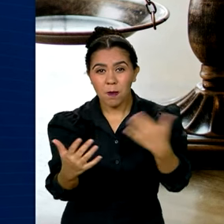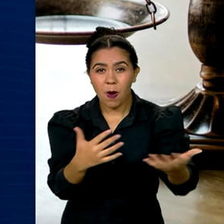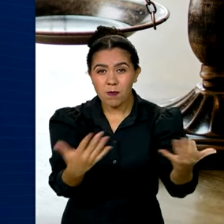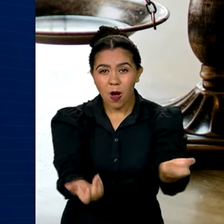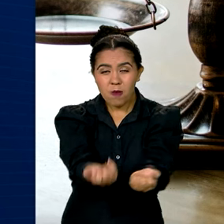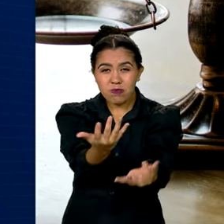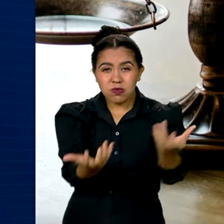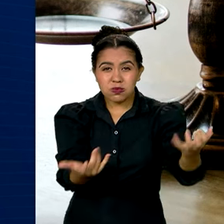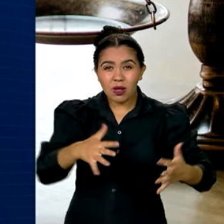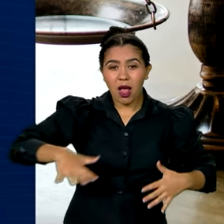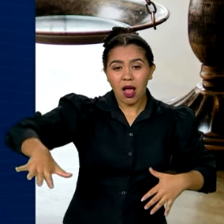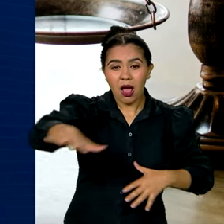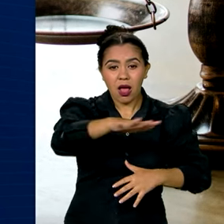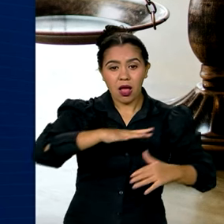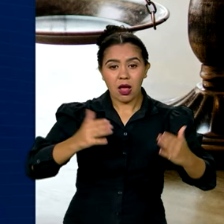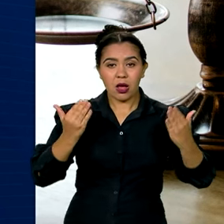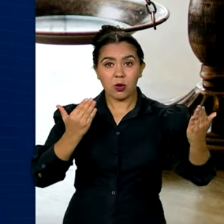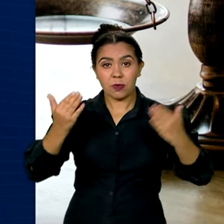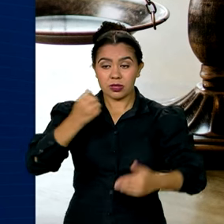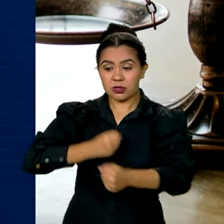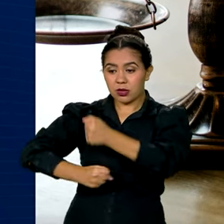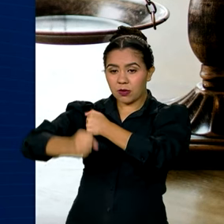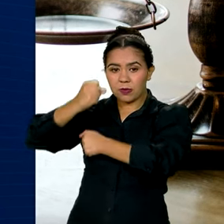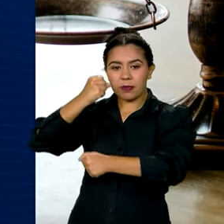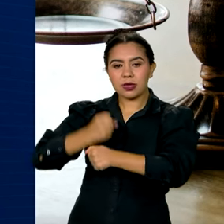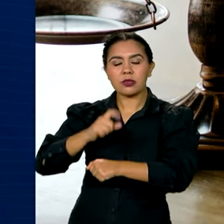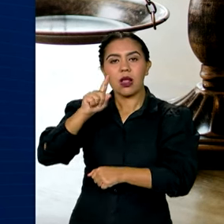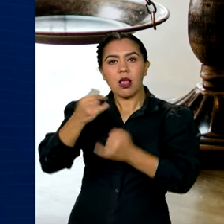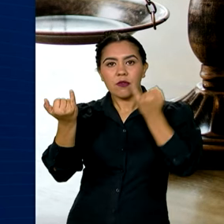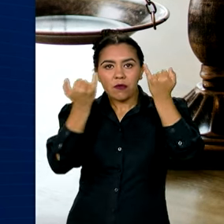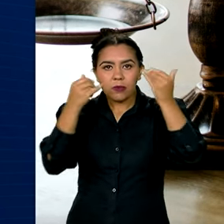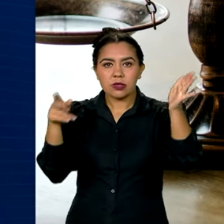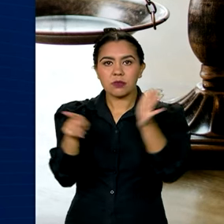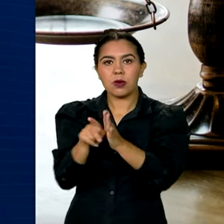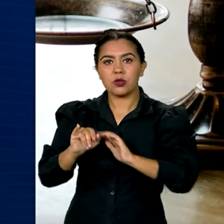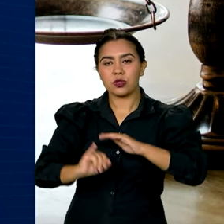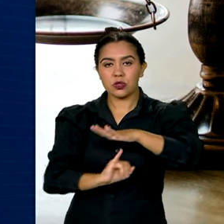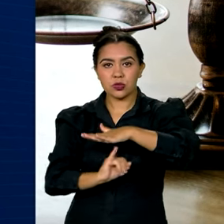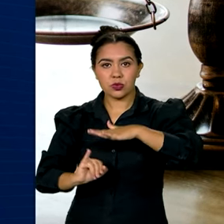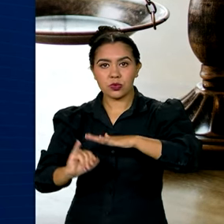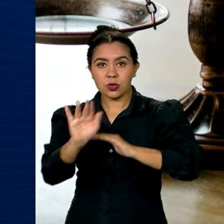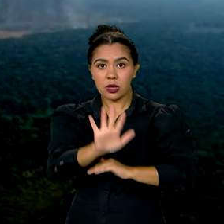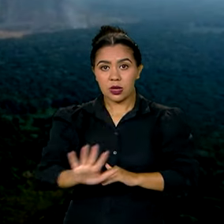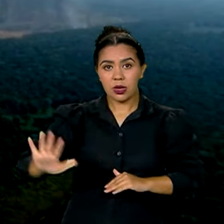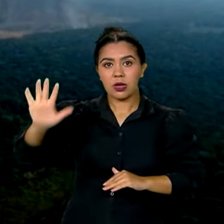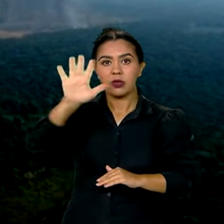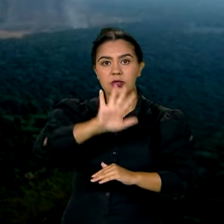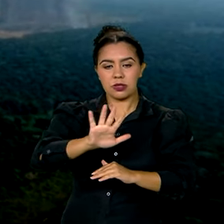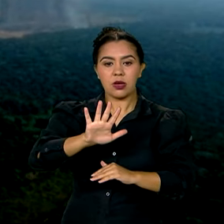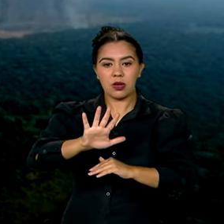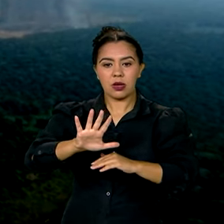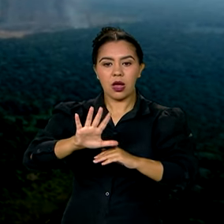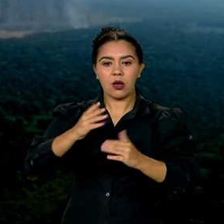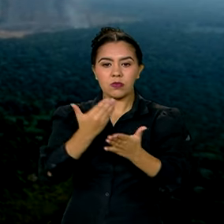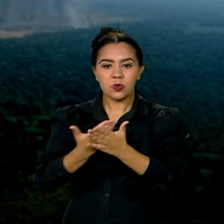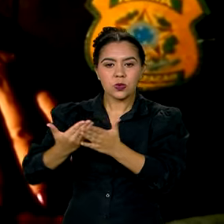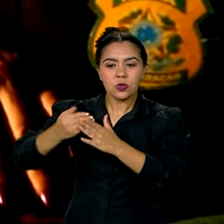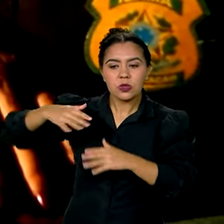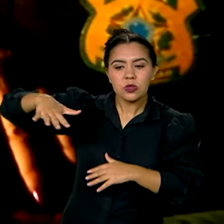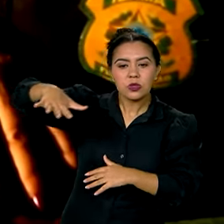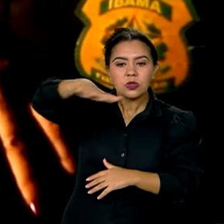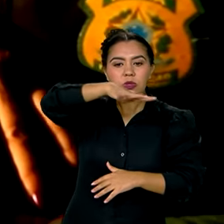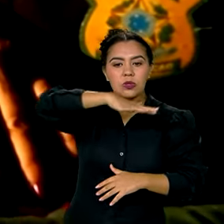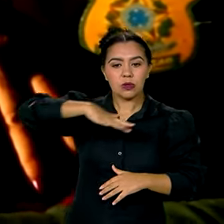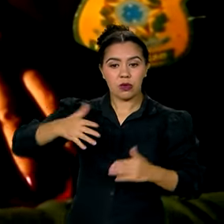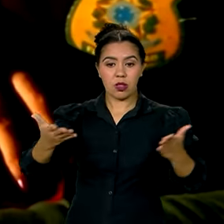passado em relação a 2022, segundo dados do Instituto Nacional de Pesquisas Espaciais. Agora, o plano recebeu